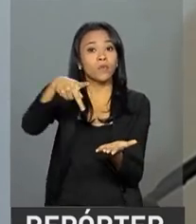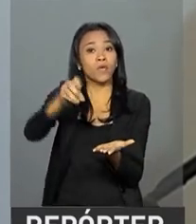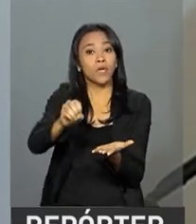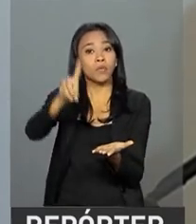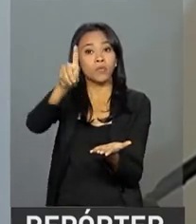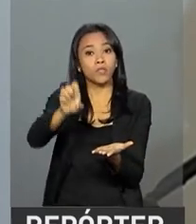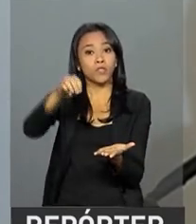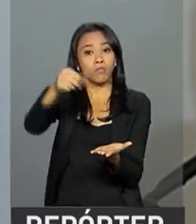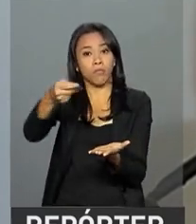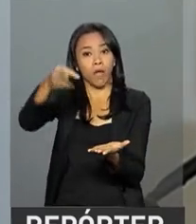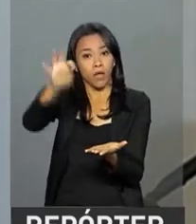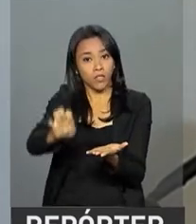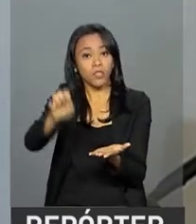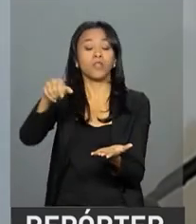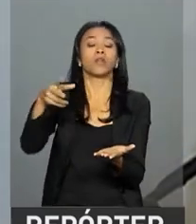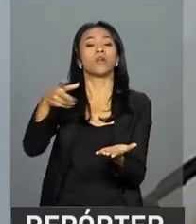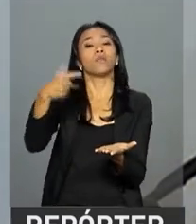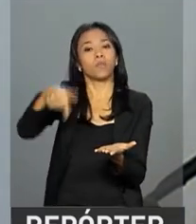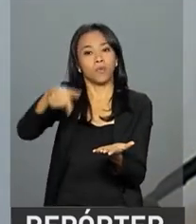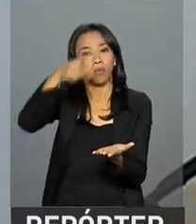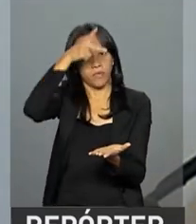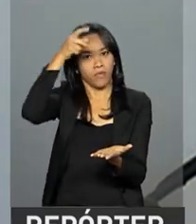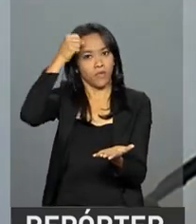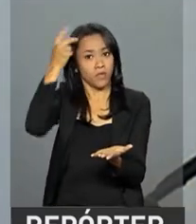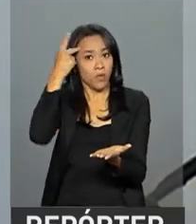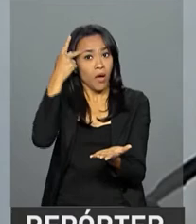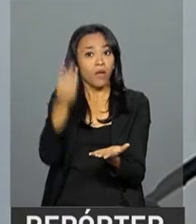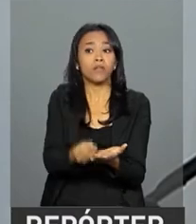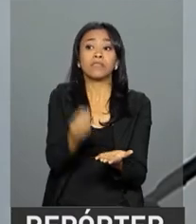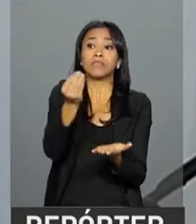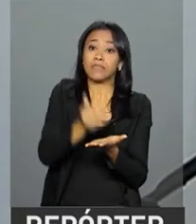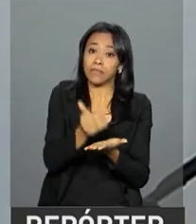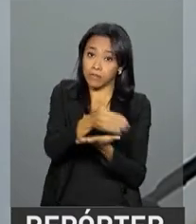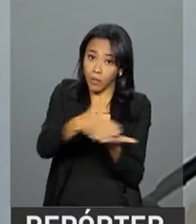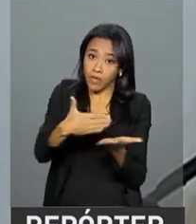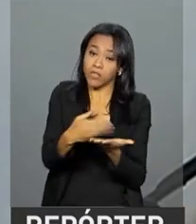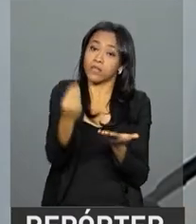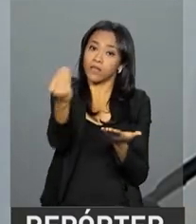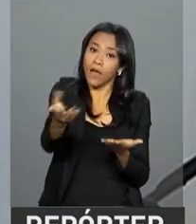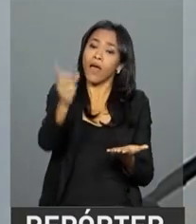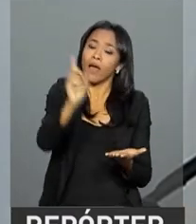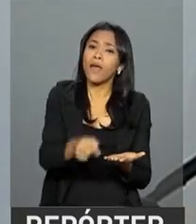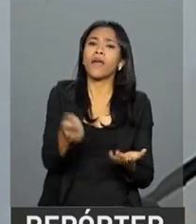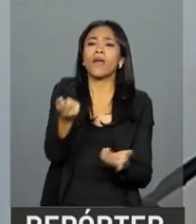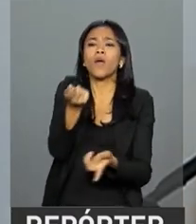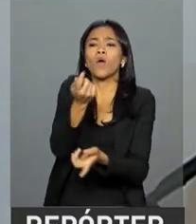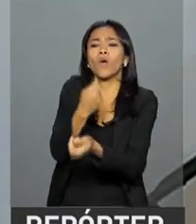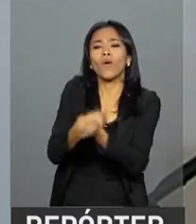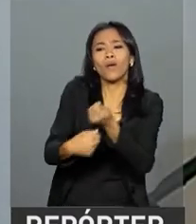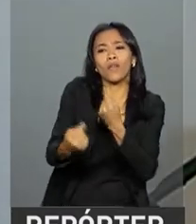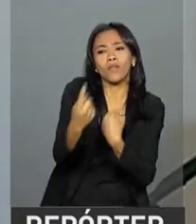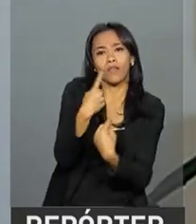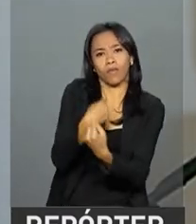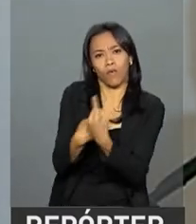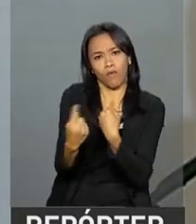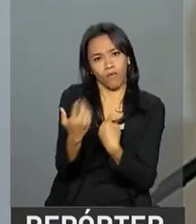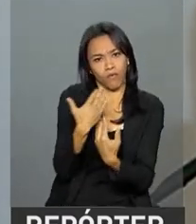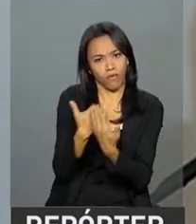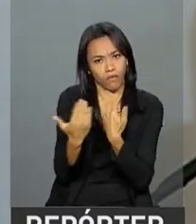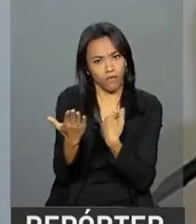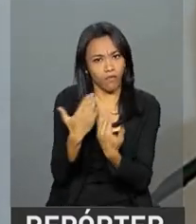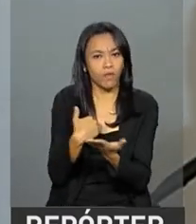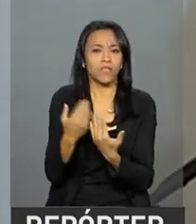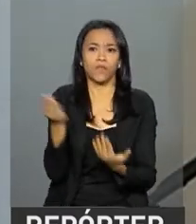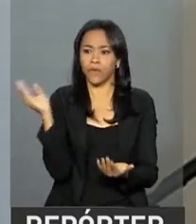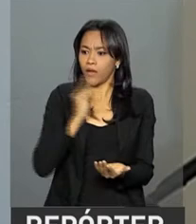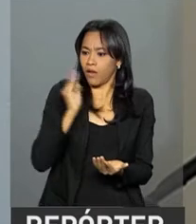de São Paulo, representa exatamente isso, um fenômeno de conciliação. E um fenômeno de conciliação feito com uma rapidez